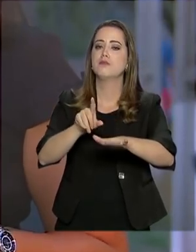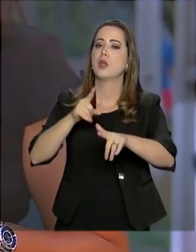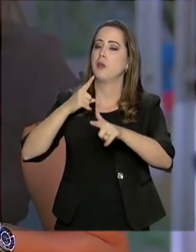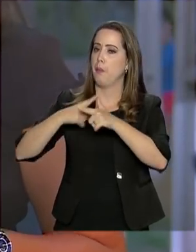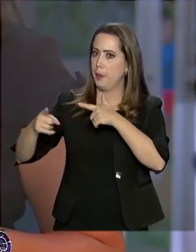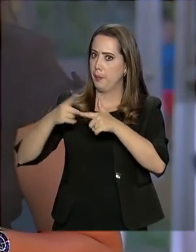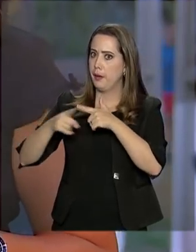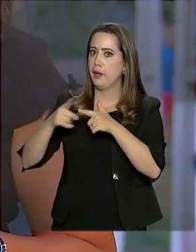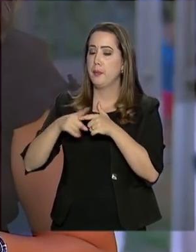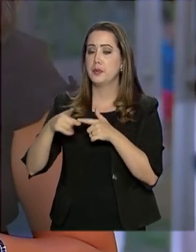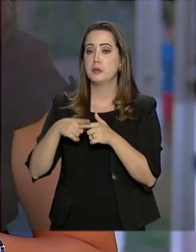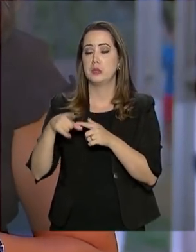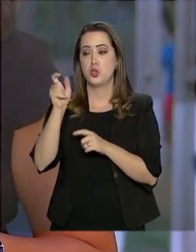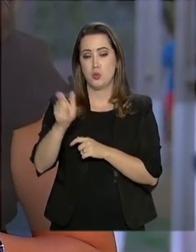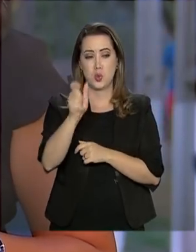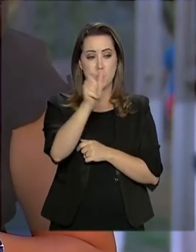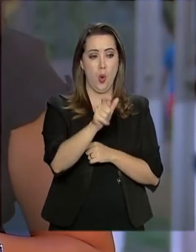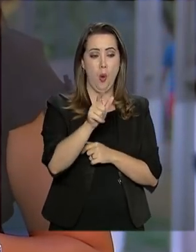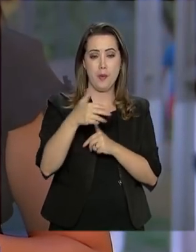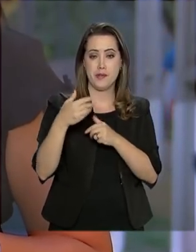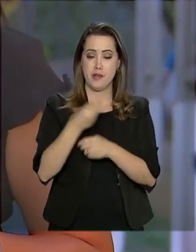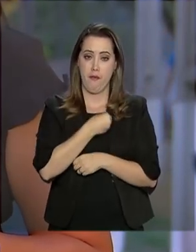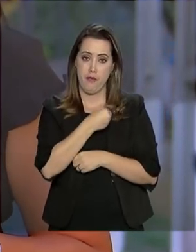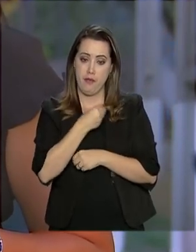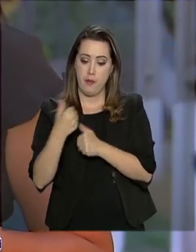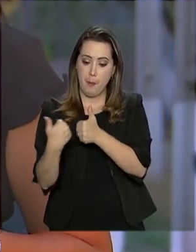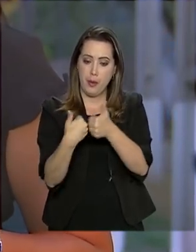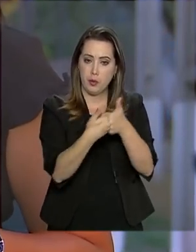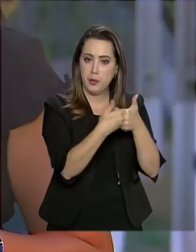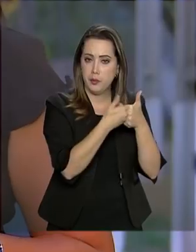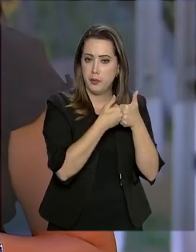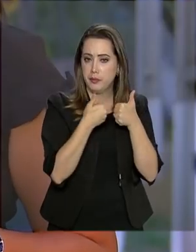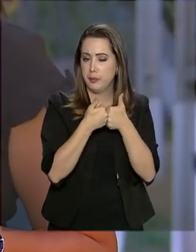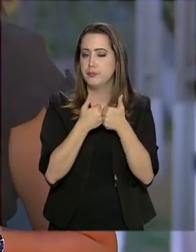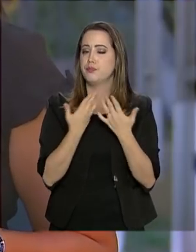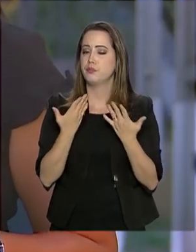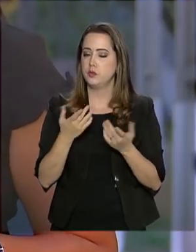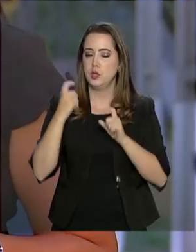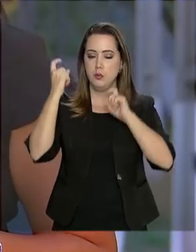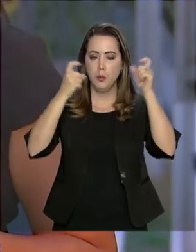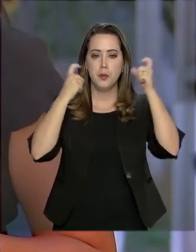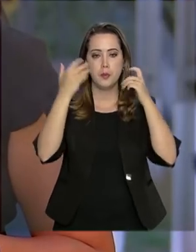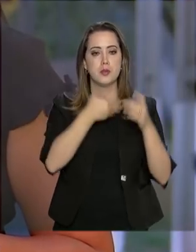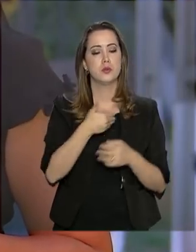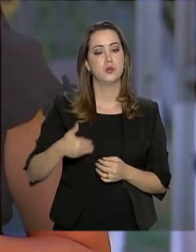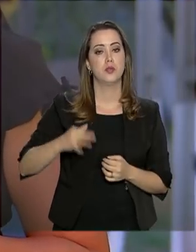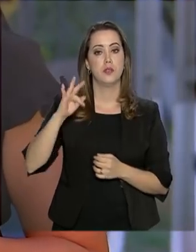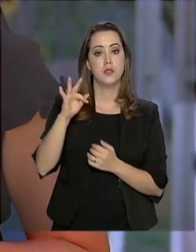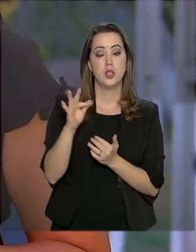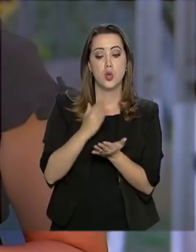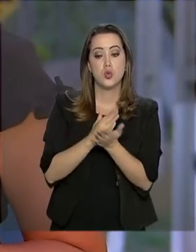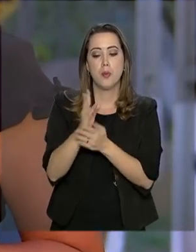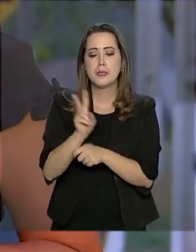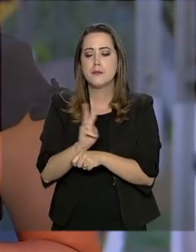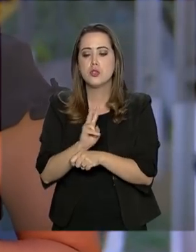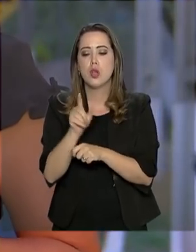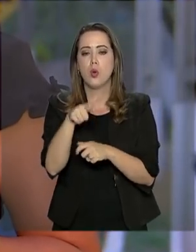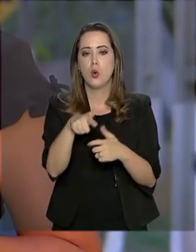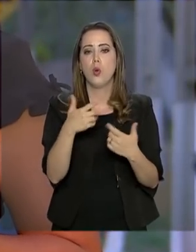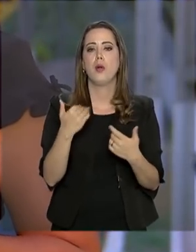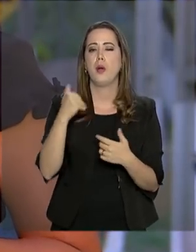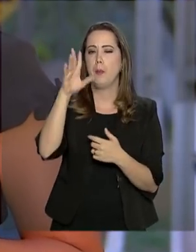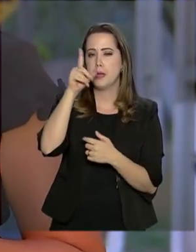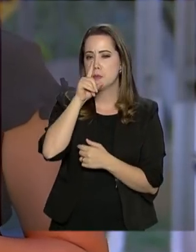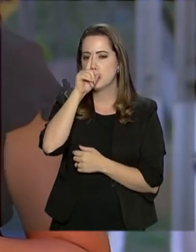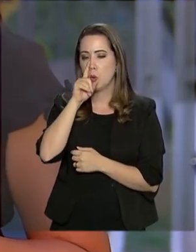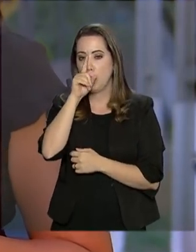ambiental. Por isso, esse cuidado do governo federal em começar por essas barragens de dano potencial alto, de começar essa vistoria por esse